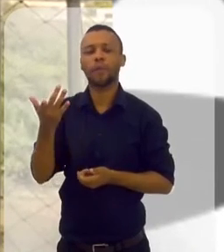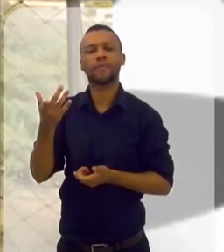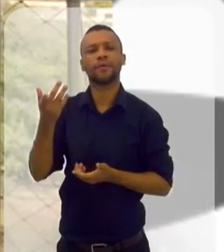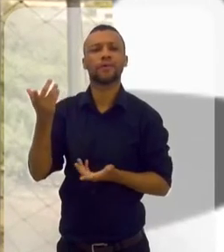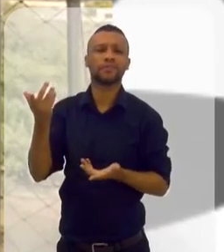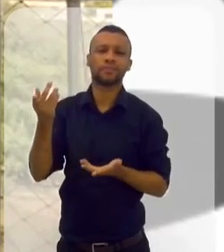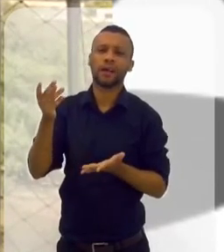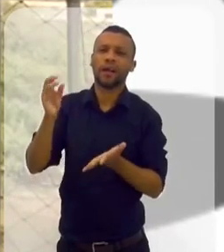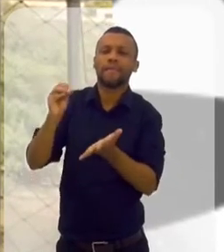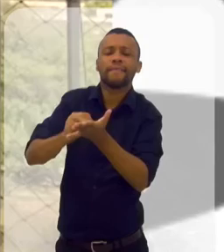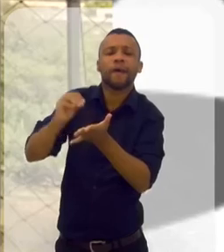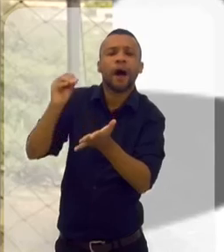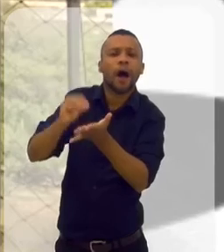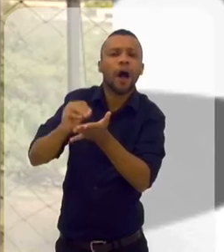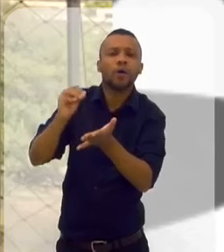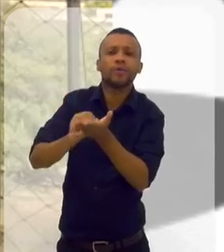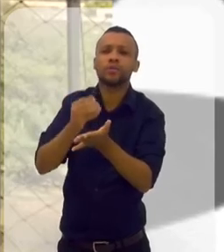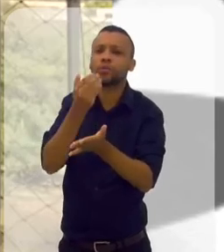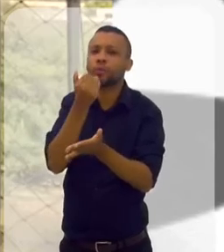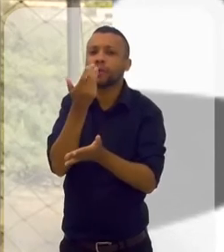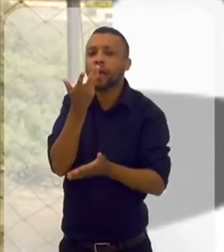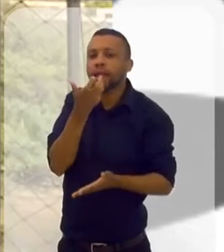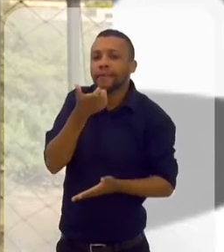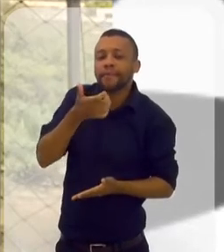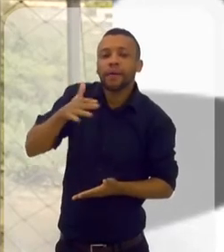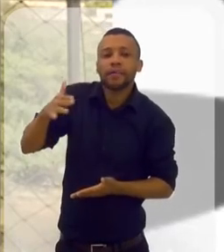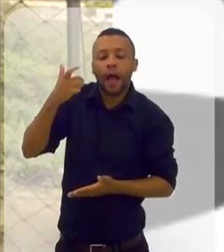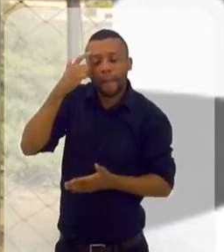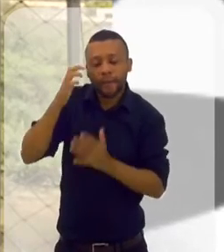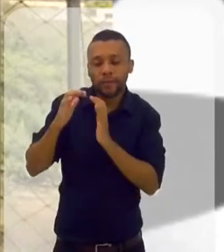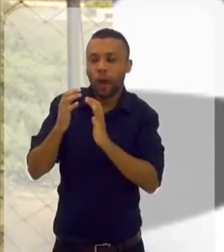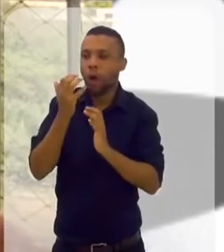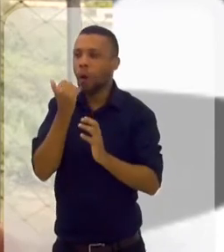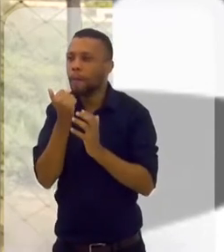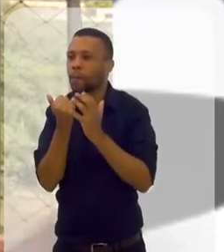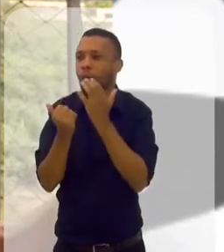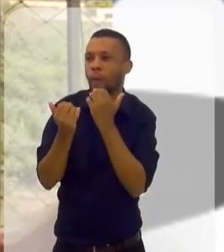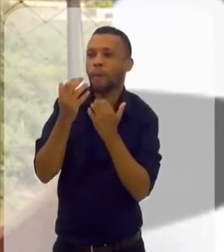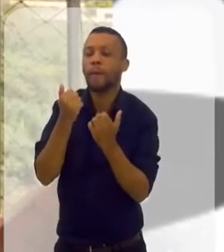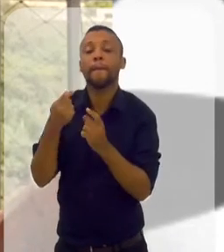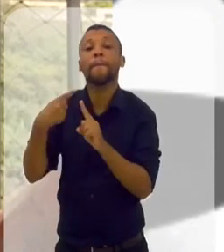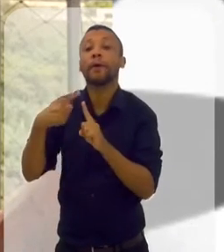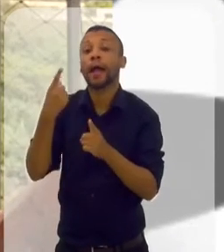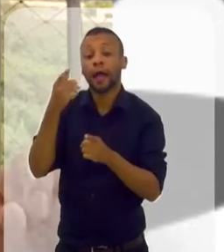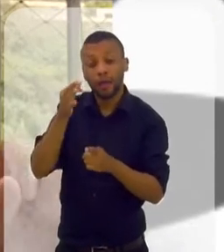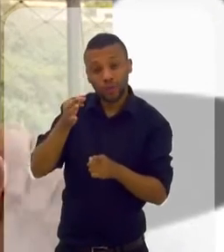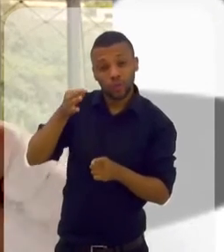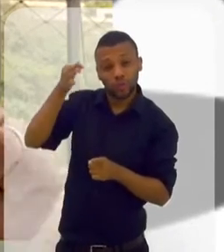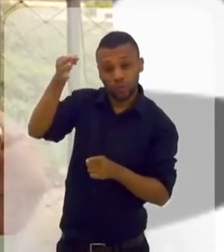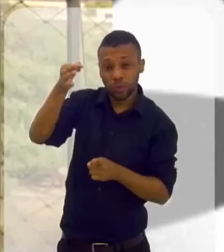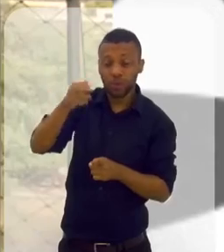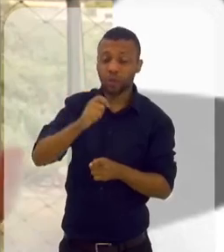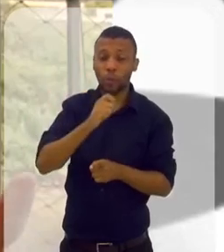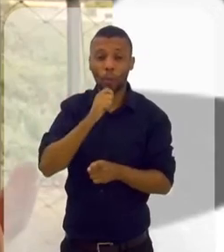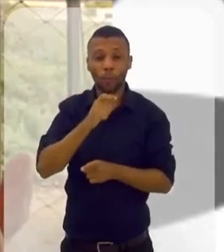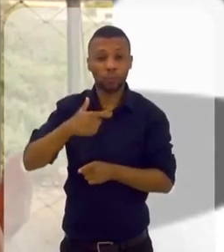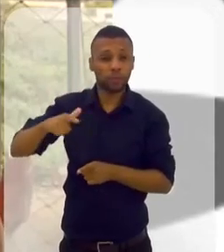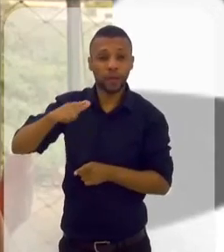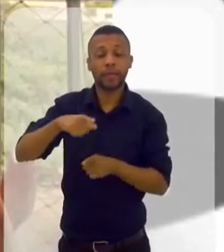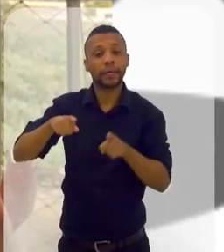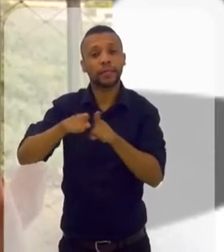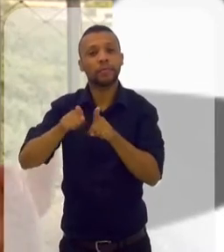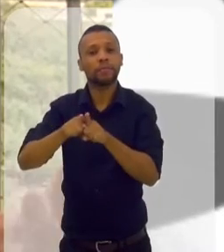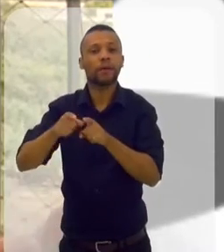Algumas foram escassez na infância. Então, a mente come o que puder, porque amanhã não tem. E também,